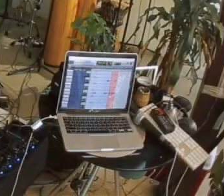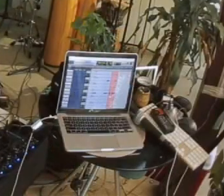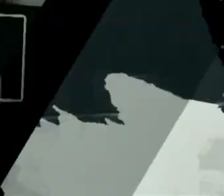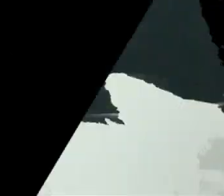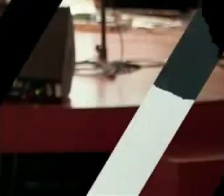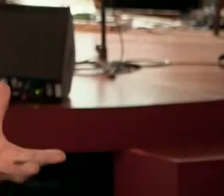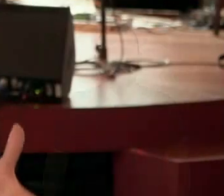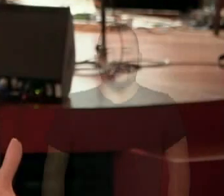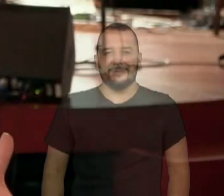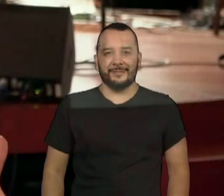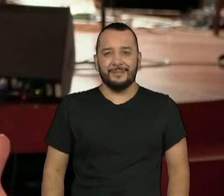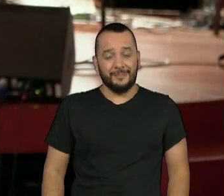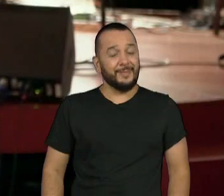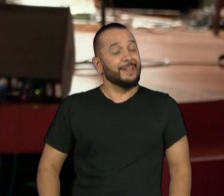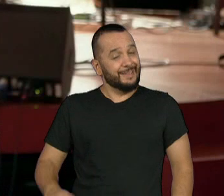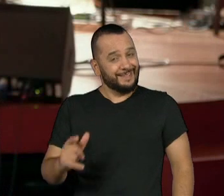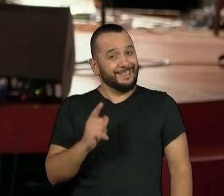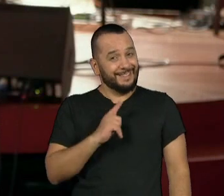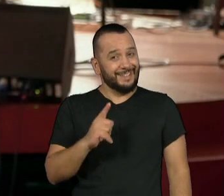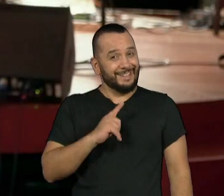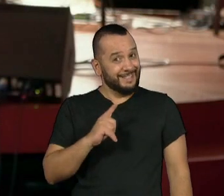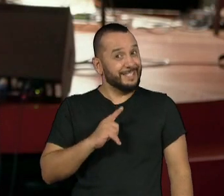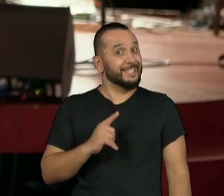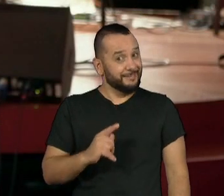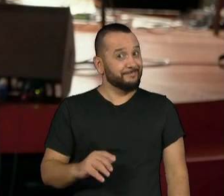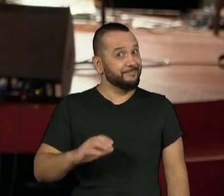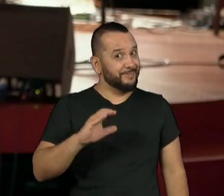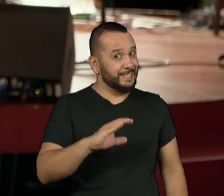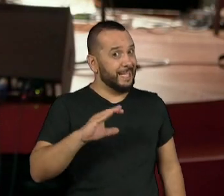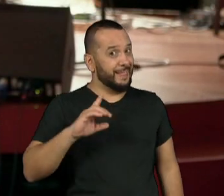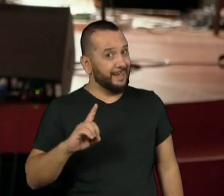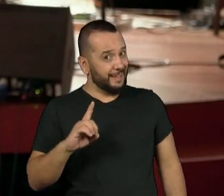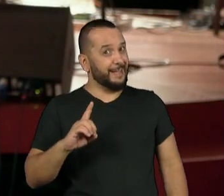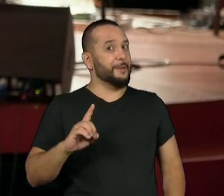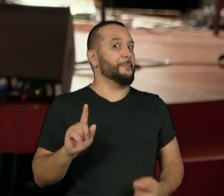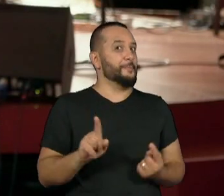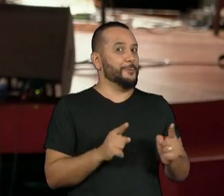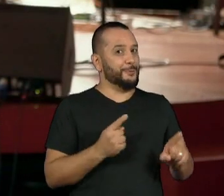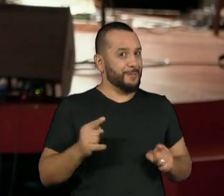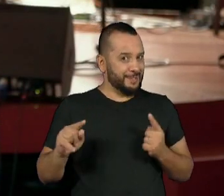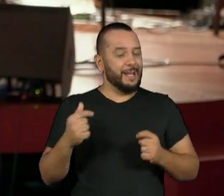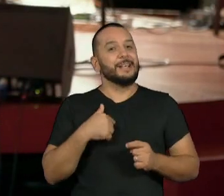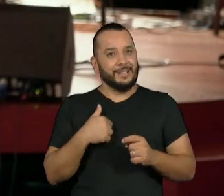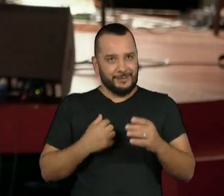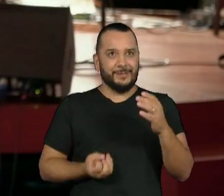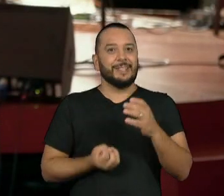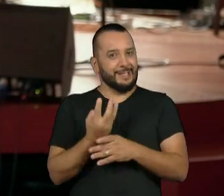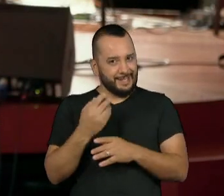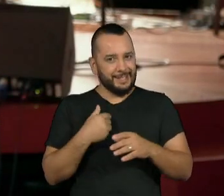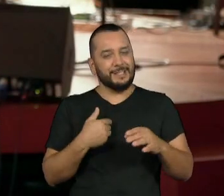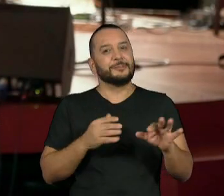Tem disco por aí. Eu tô já produzindo meu disco